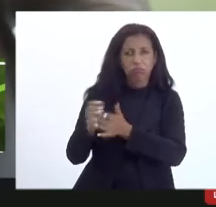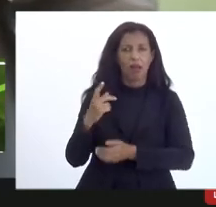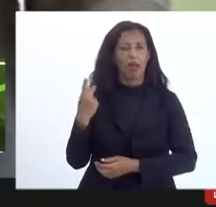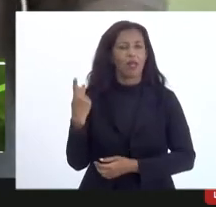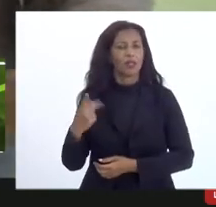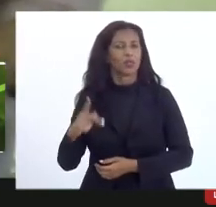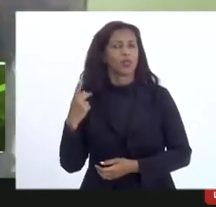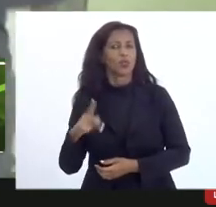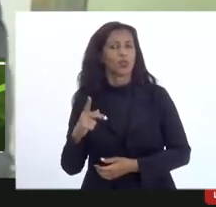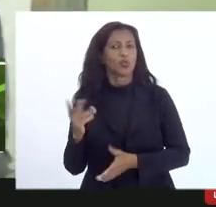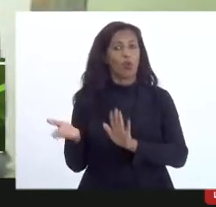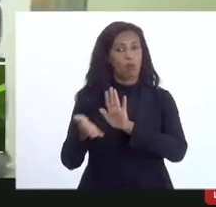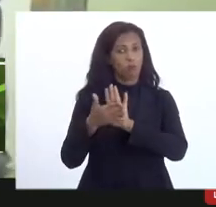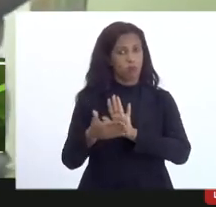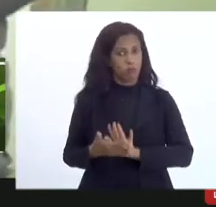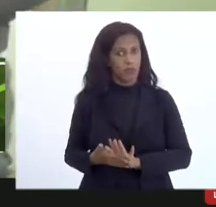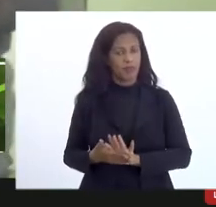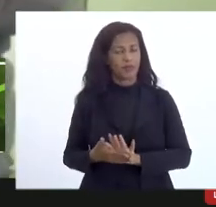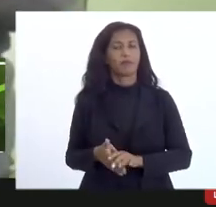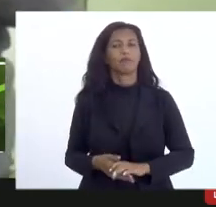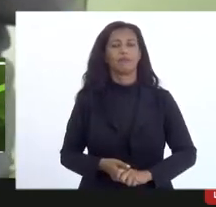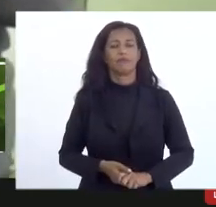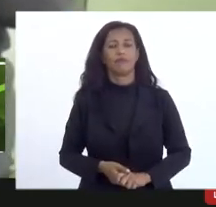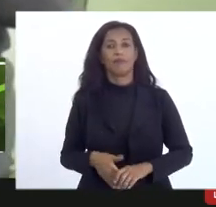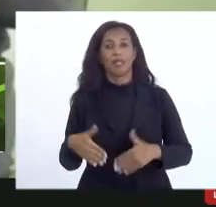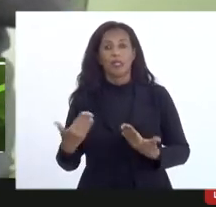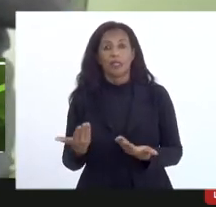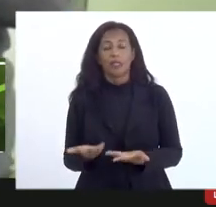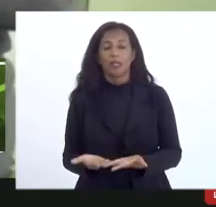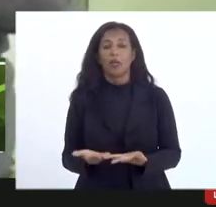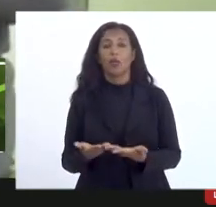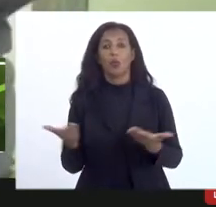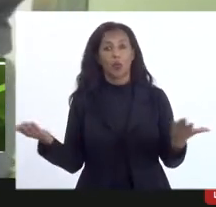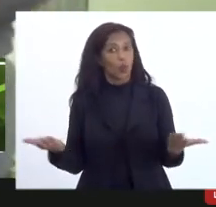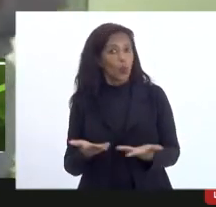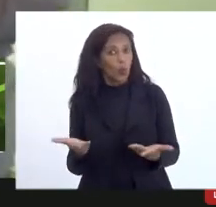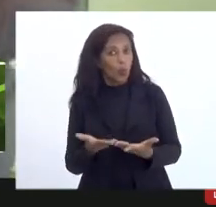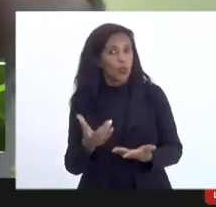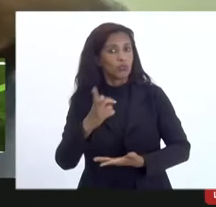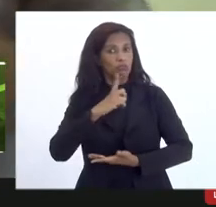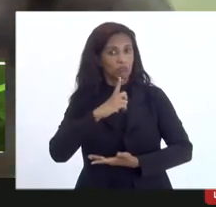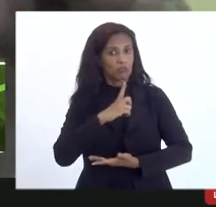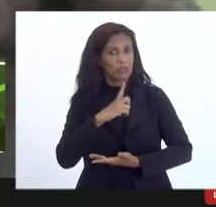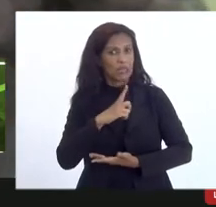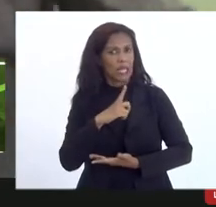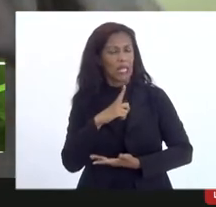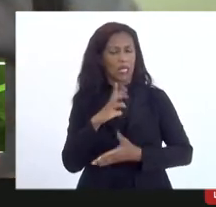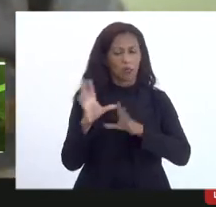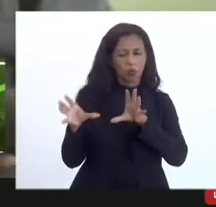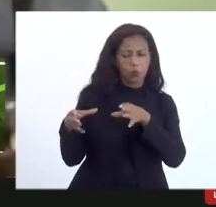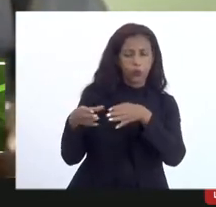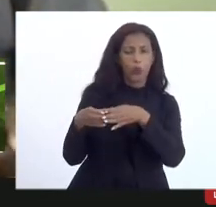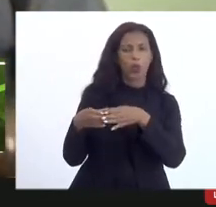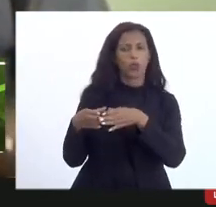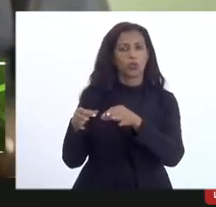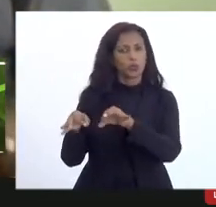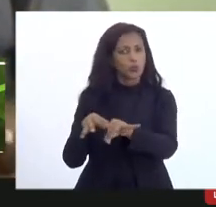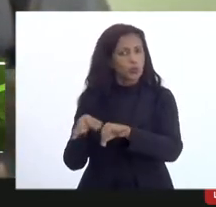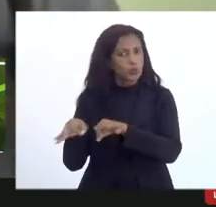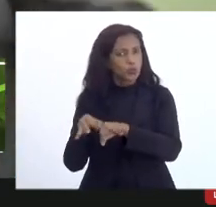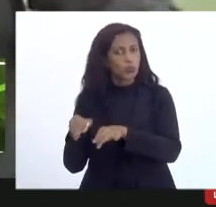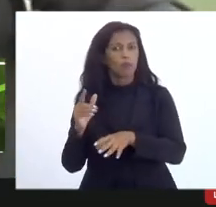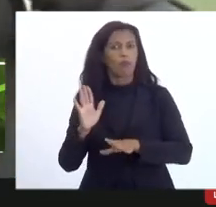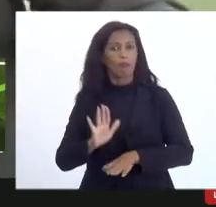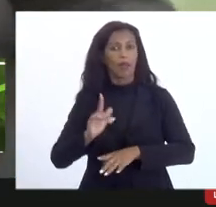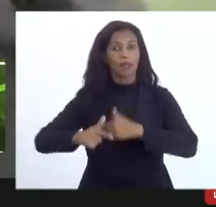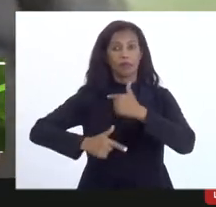sua proposição tá? então hoje existe um passivo ainda de projetos mas a gente está